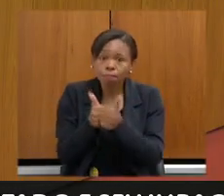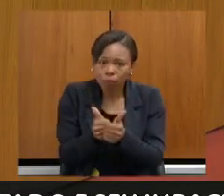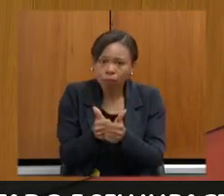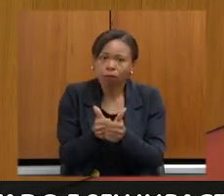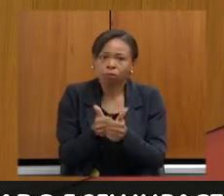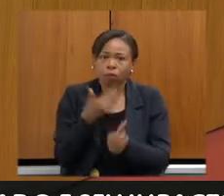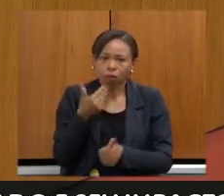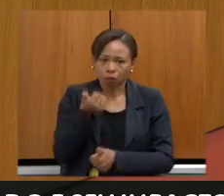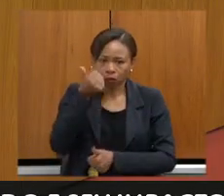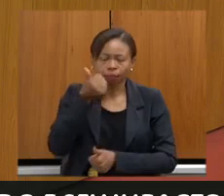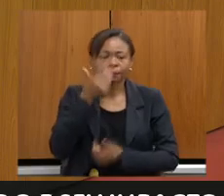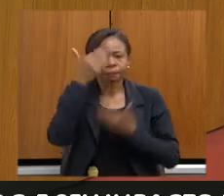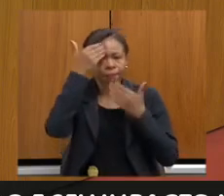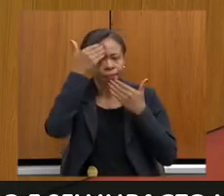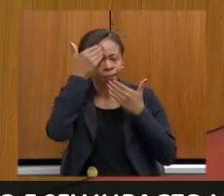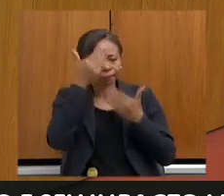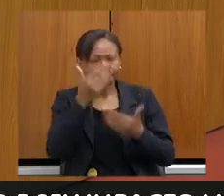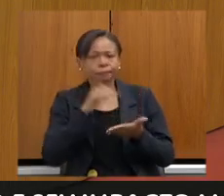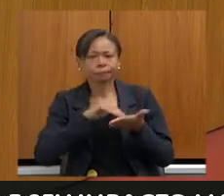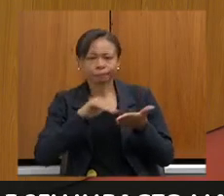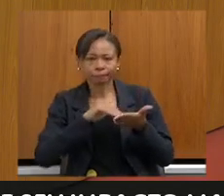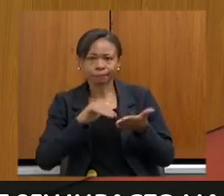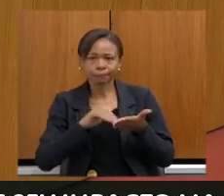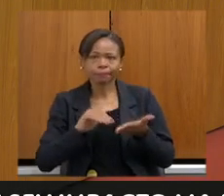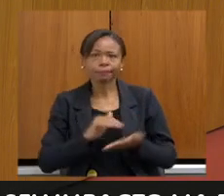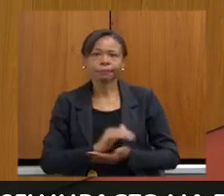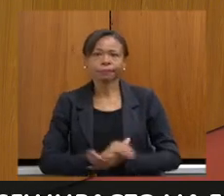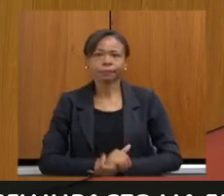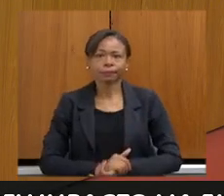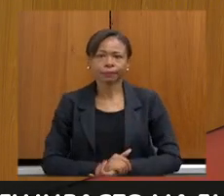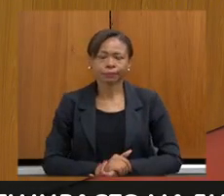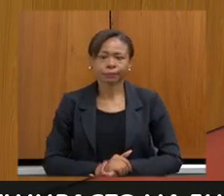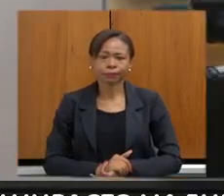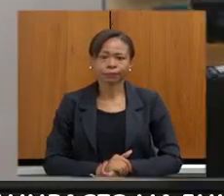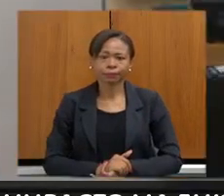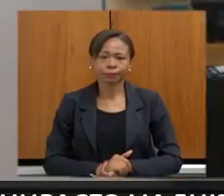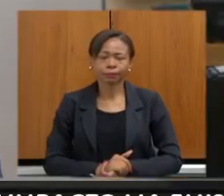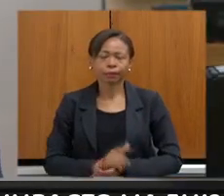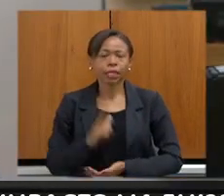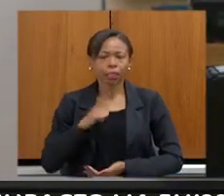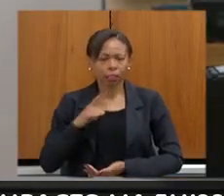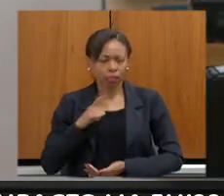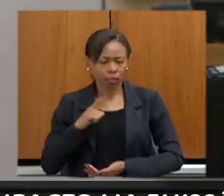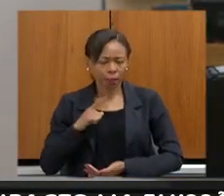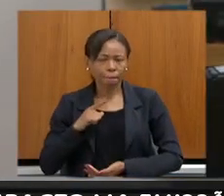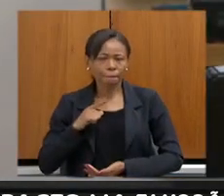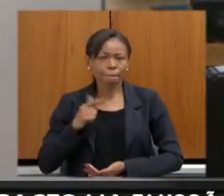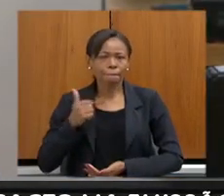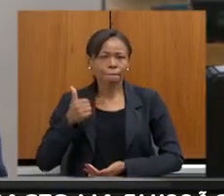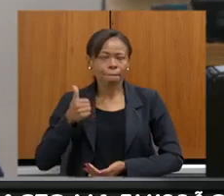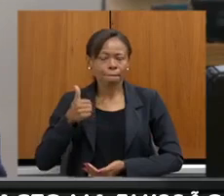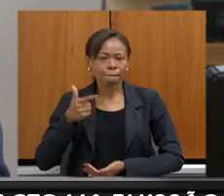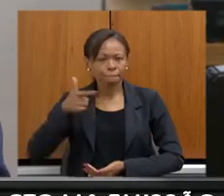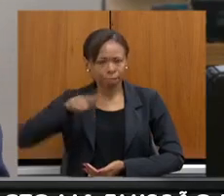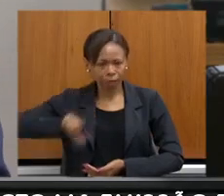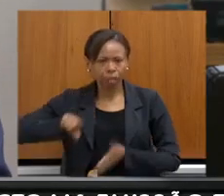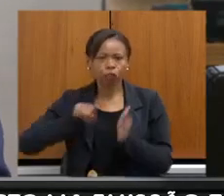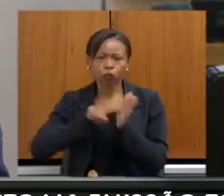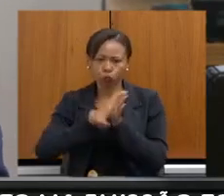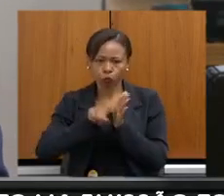Muito obrigado, secretária. Eu queria... Tem mais alguns questionamentos que eu queria fazer, secretária.